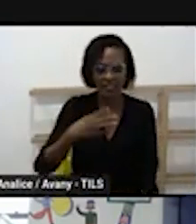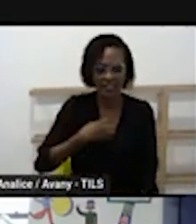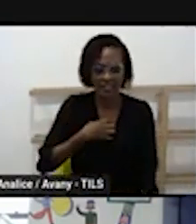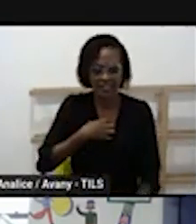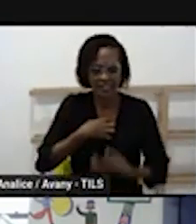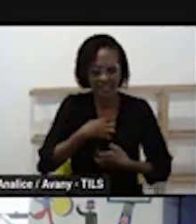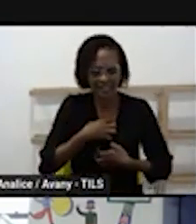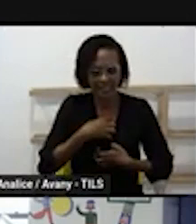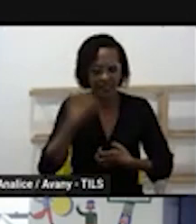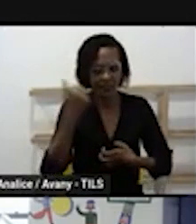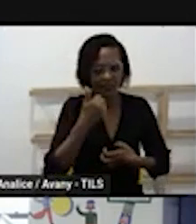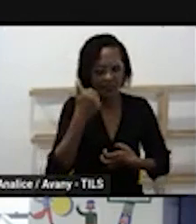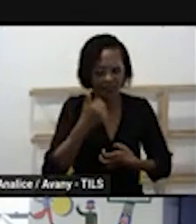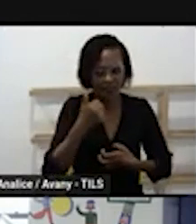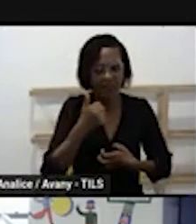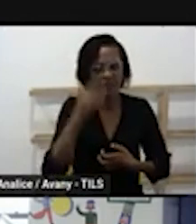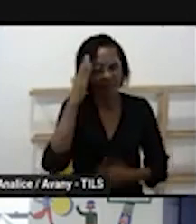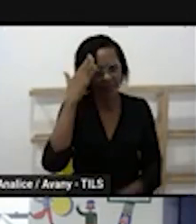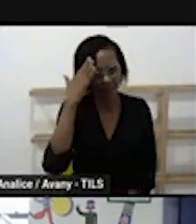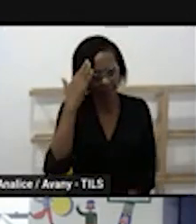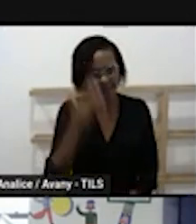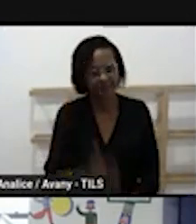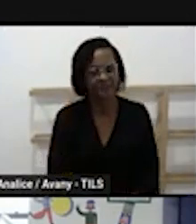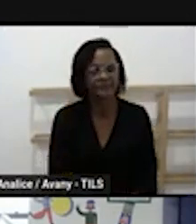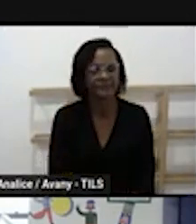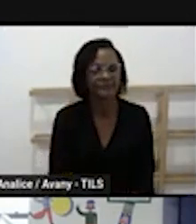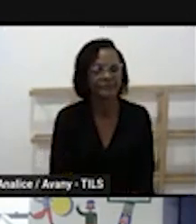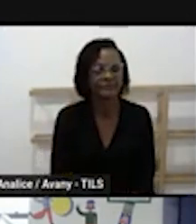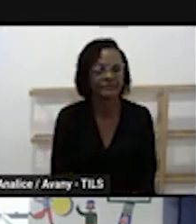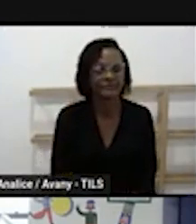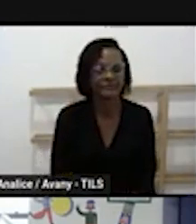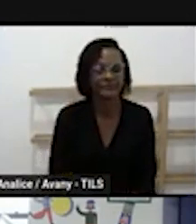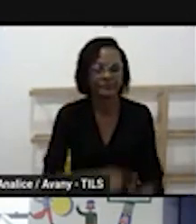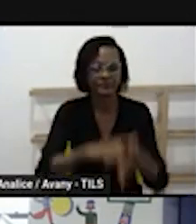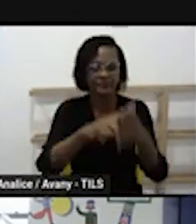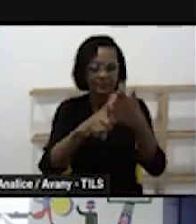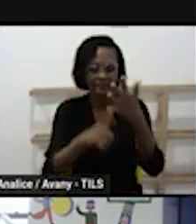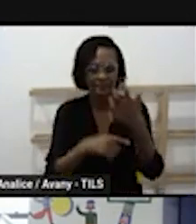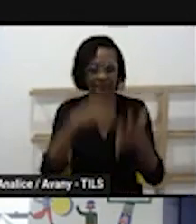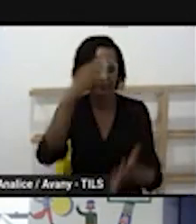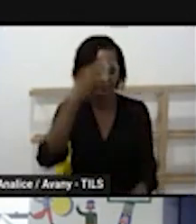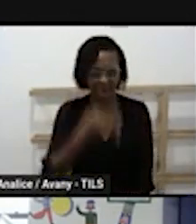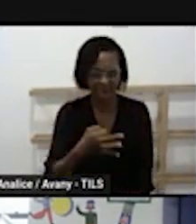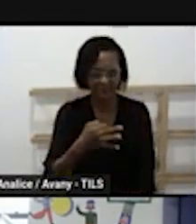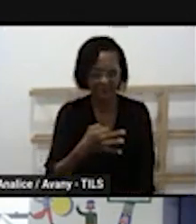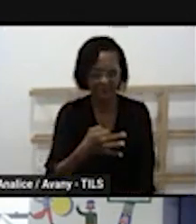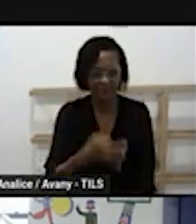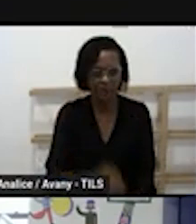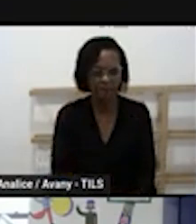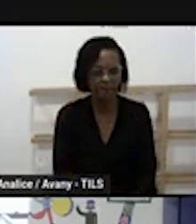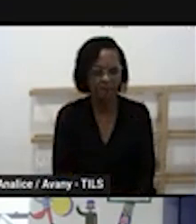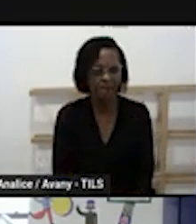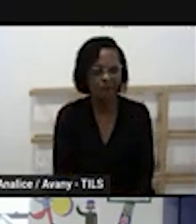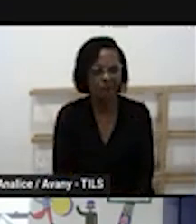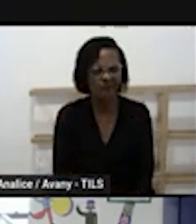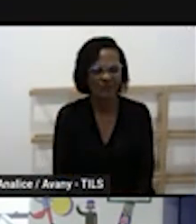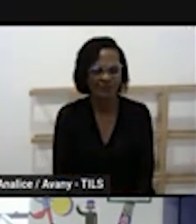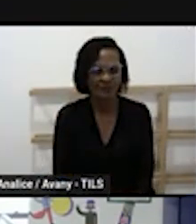tem alguma dúvida sobre essa questão das modalidades deixa eu dar uma olhadinha aqui no chat